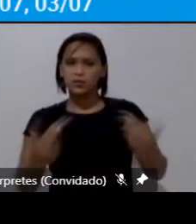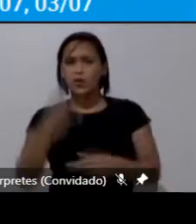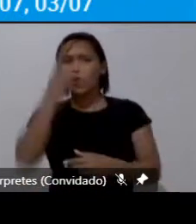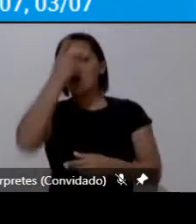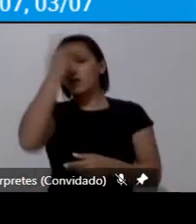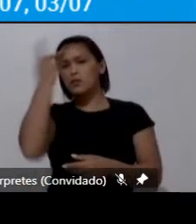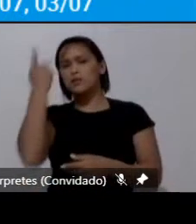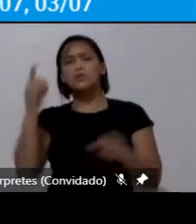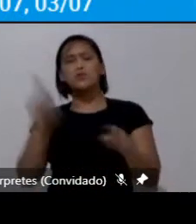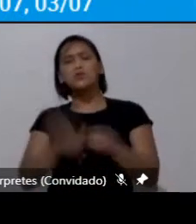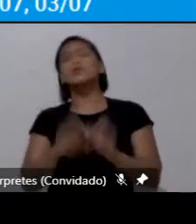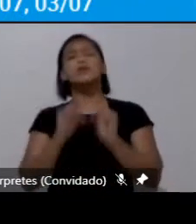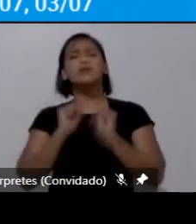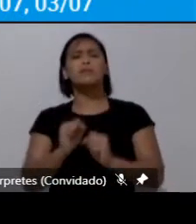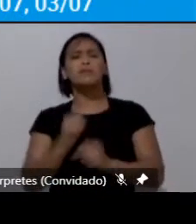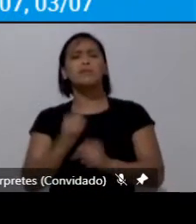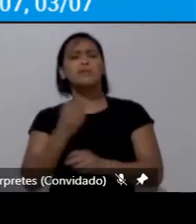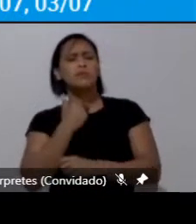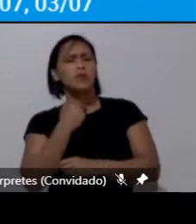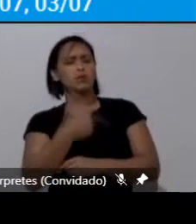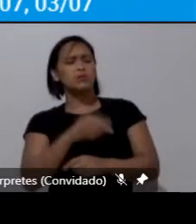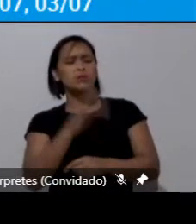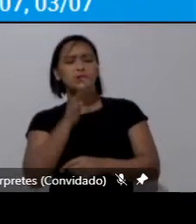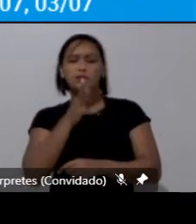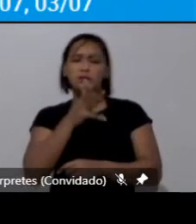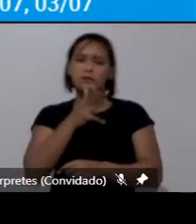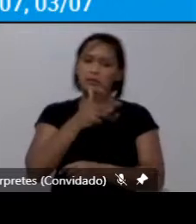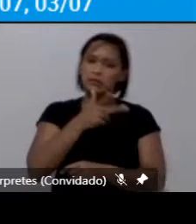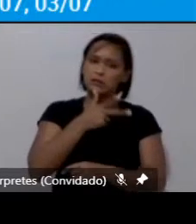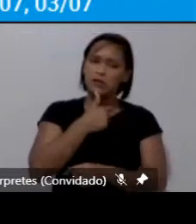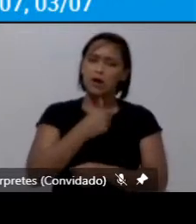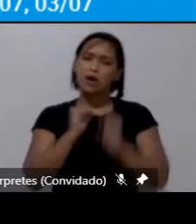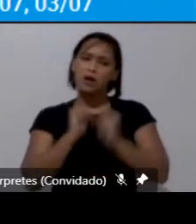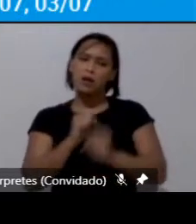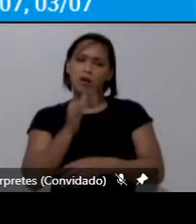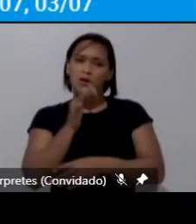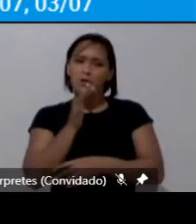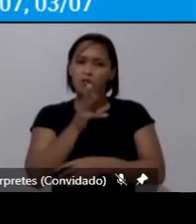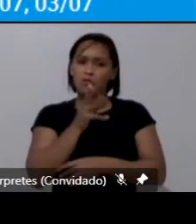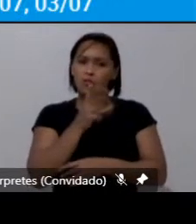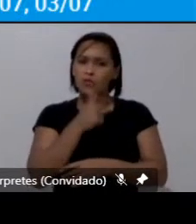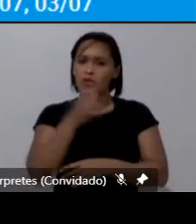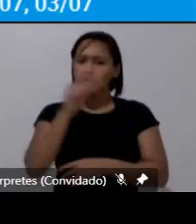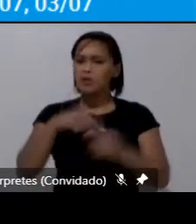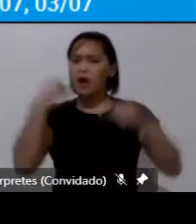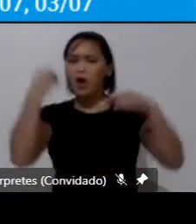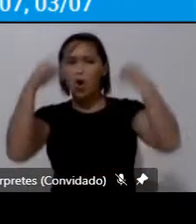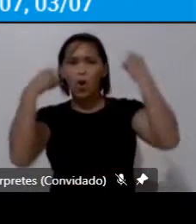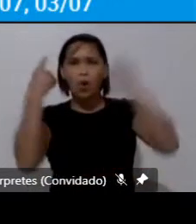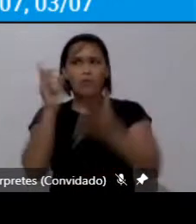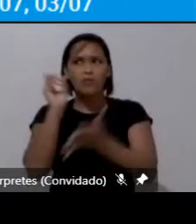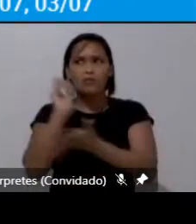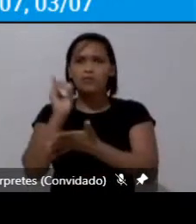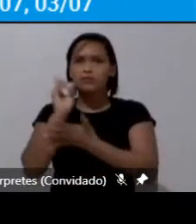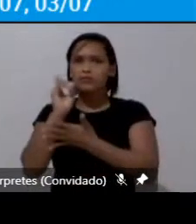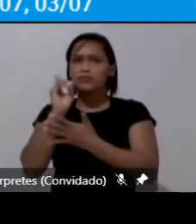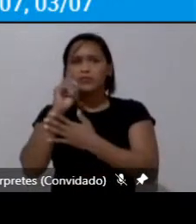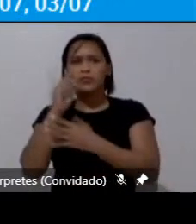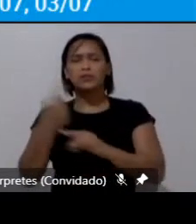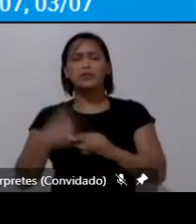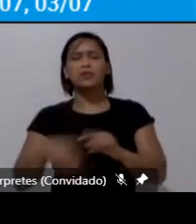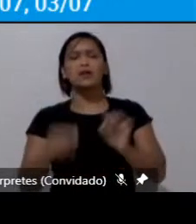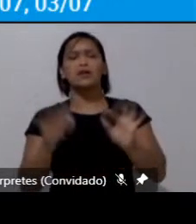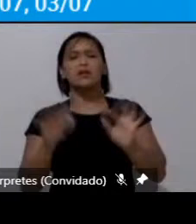quem pode se dar o luxo de ser lento nessa nossa loucura cotidiana e por último